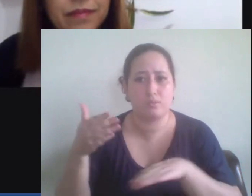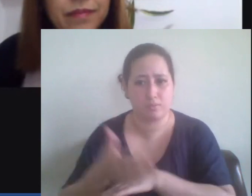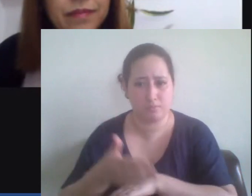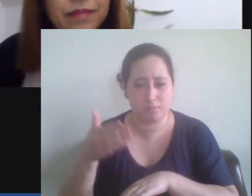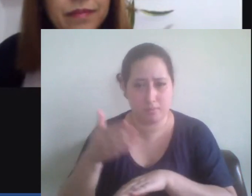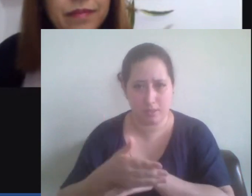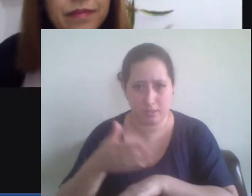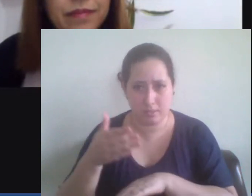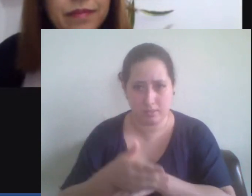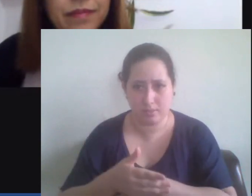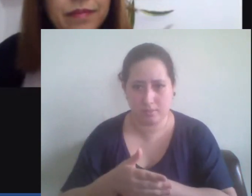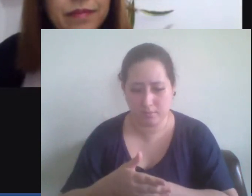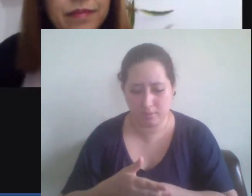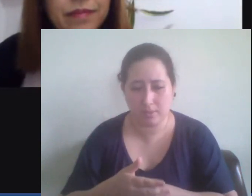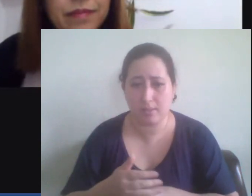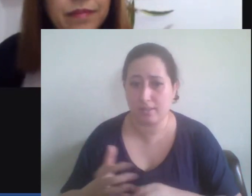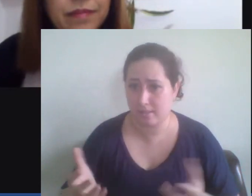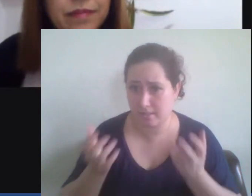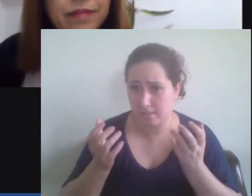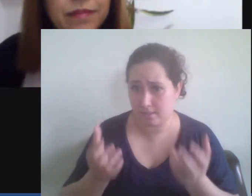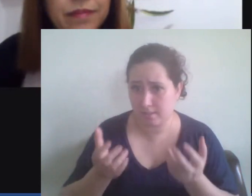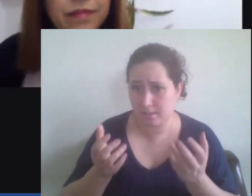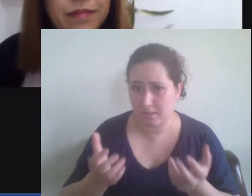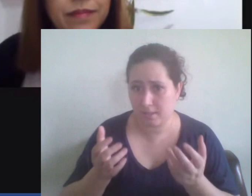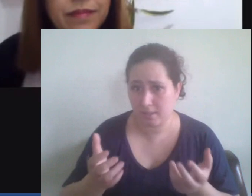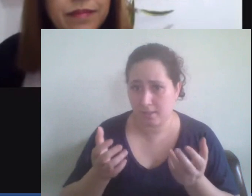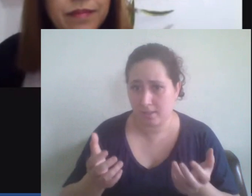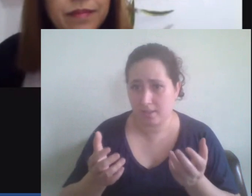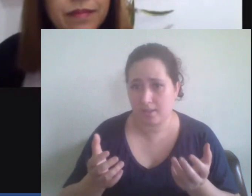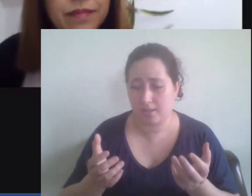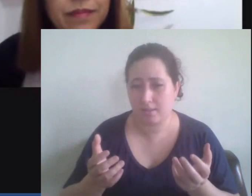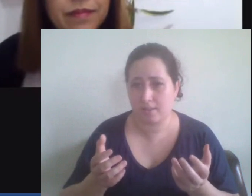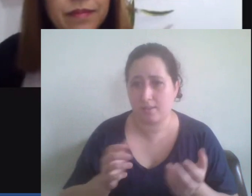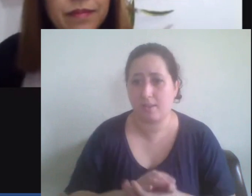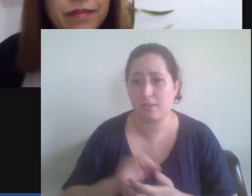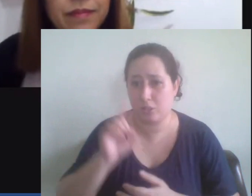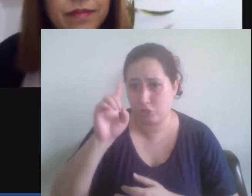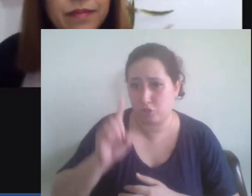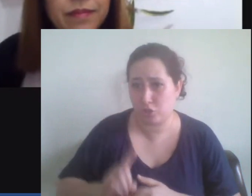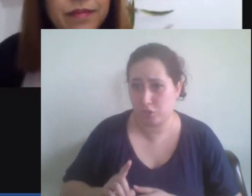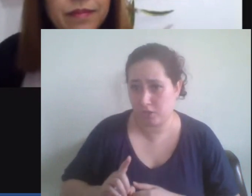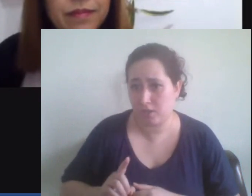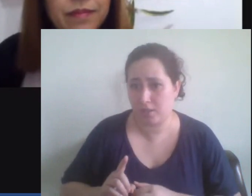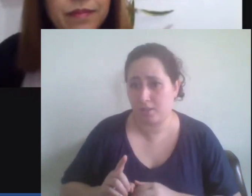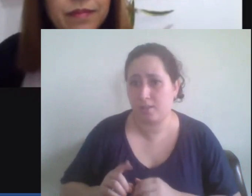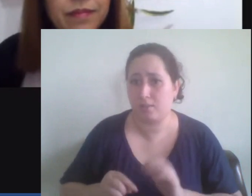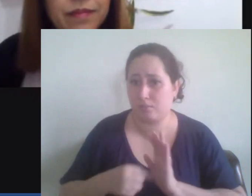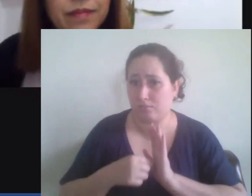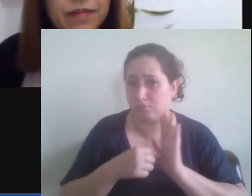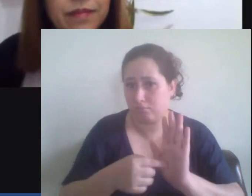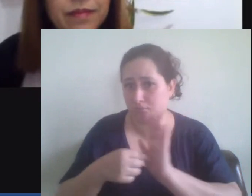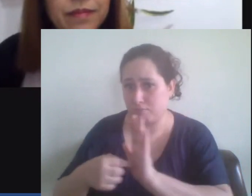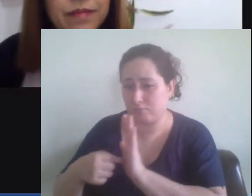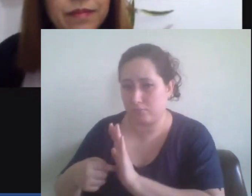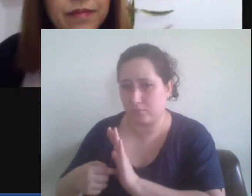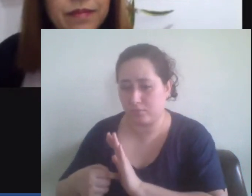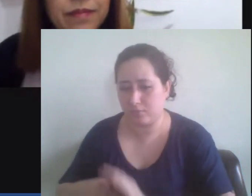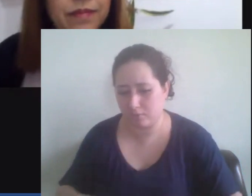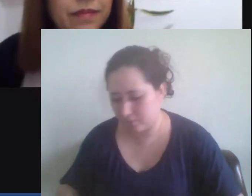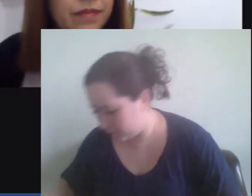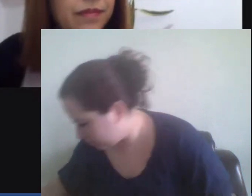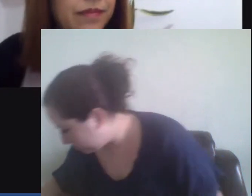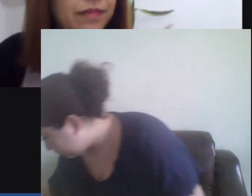e querem trazer para elas esses direitos mas olha só vai levar